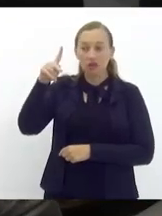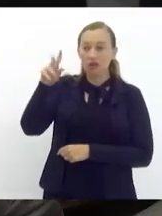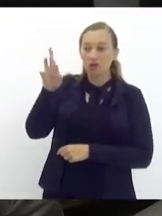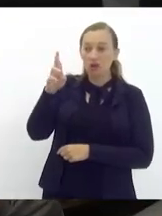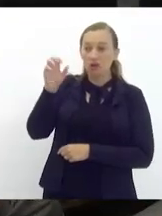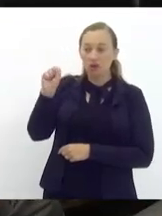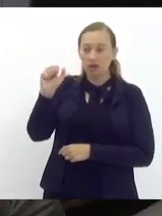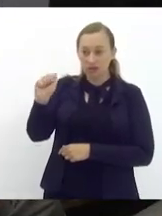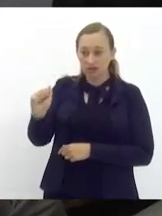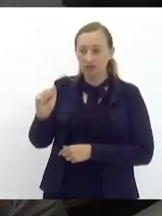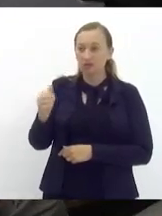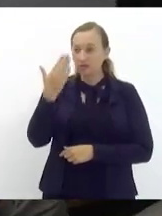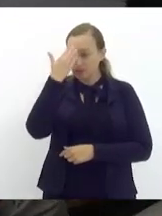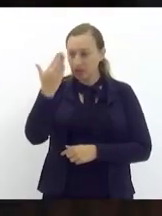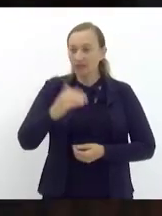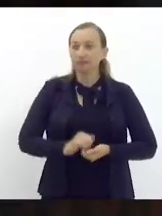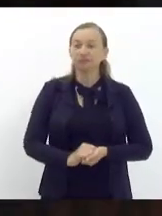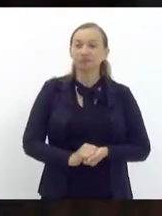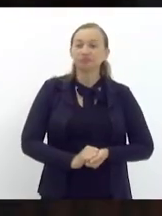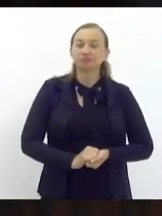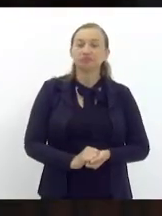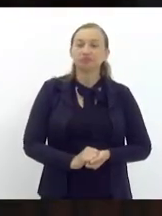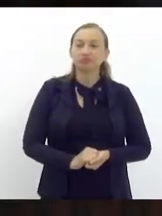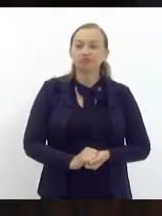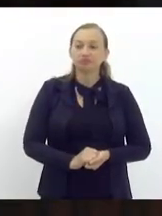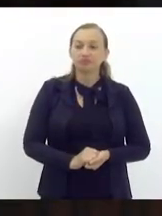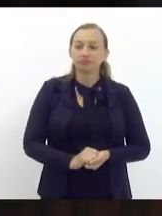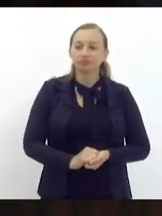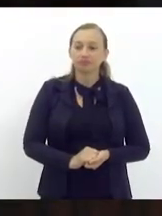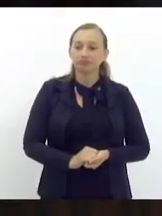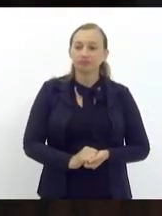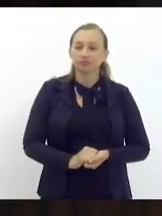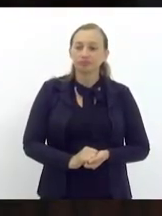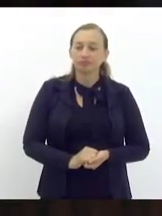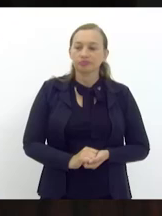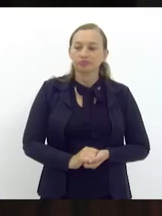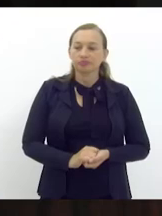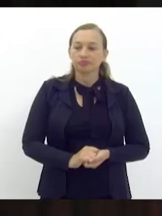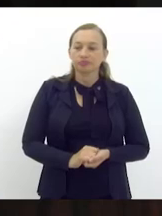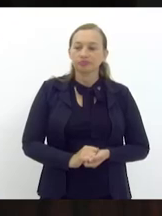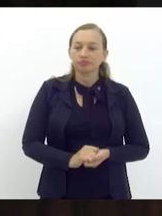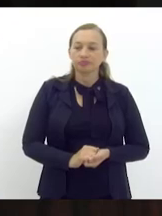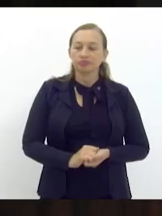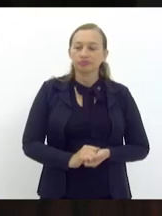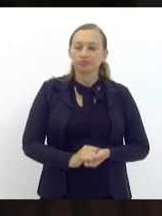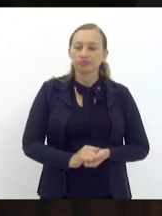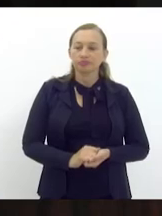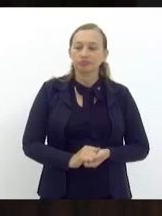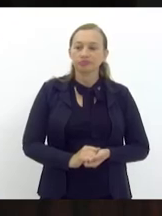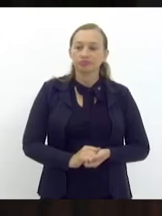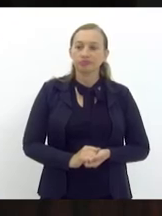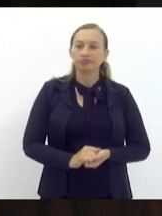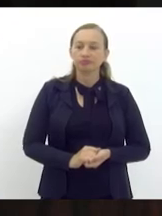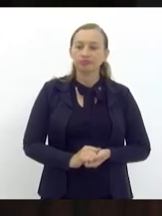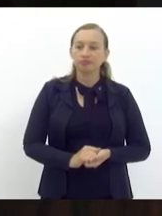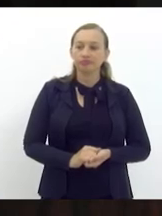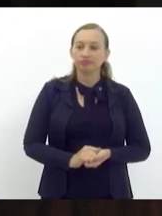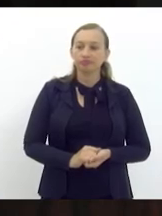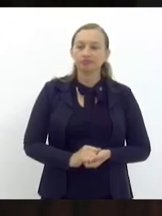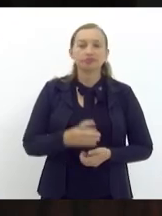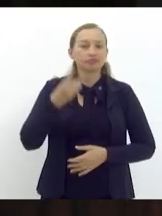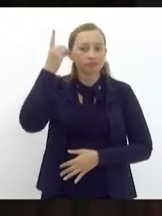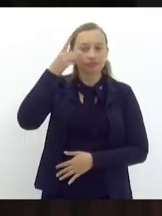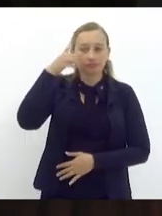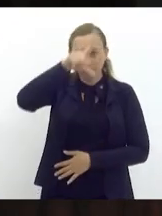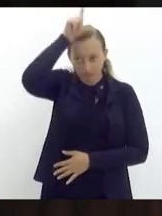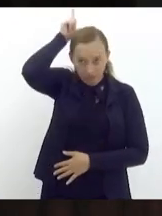Não há mais quem quiser discutir. Não há... A nossa nobre aqui vai discutir, o Luiz Paulo também vai discutir. Primeiro, deputado Luiz Paulo,